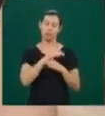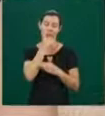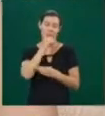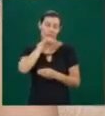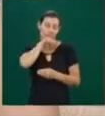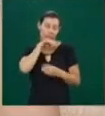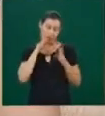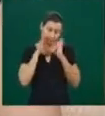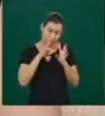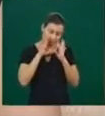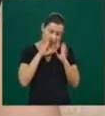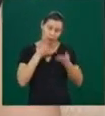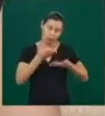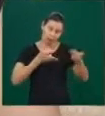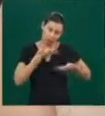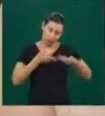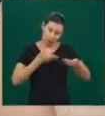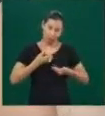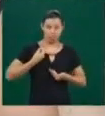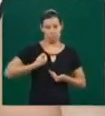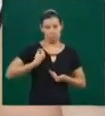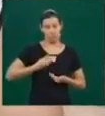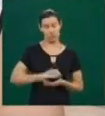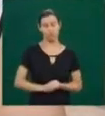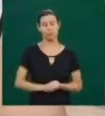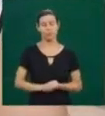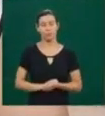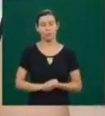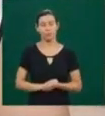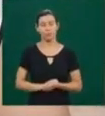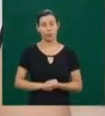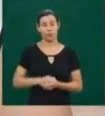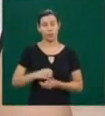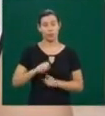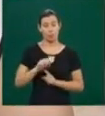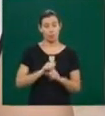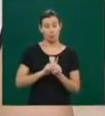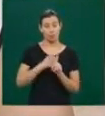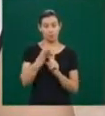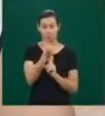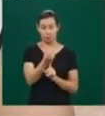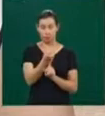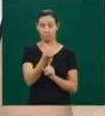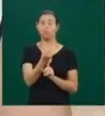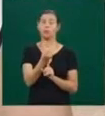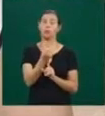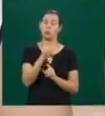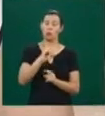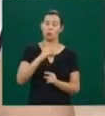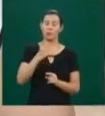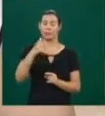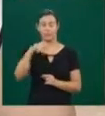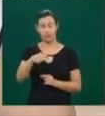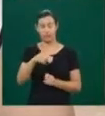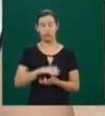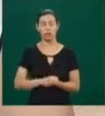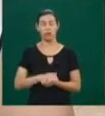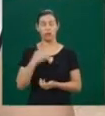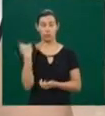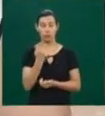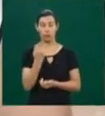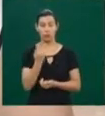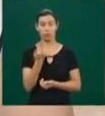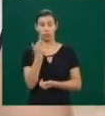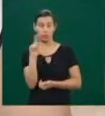exclusiva da mãe. Mas, imediatamente ali, por volta do sexto, sétimo mês, é fundamental que entre um